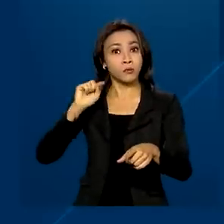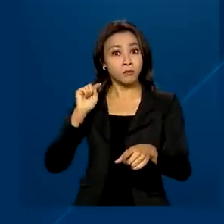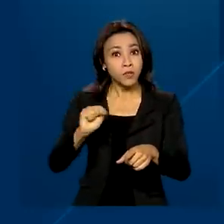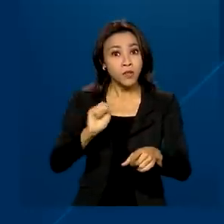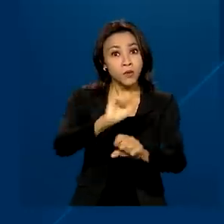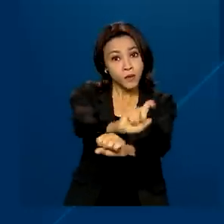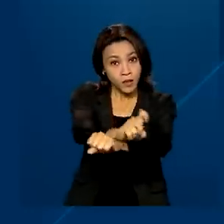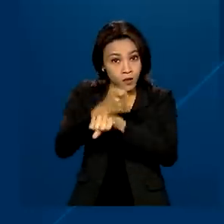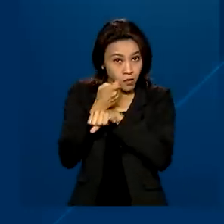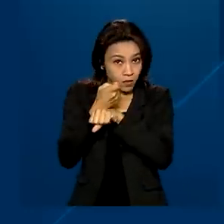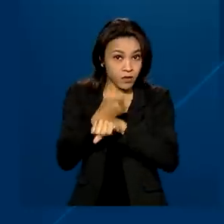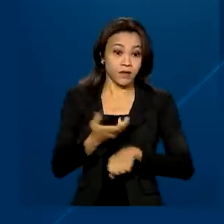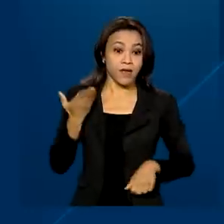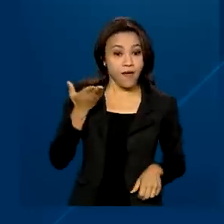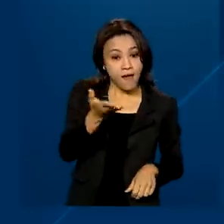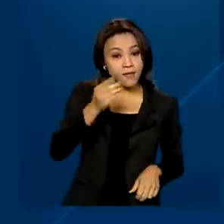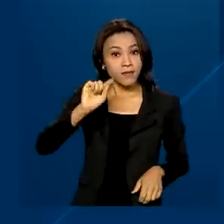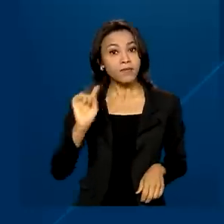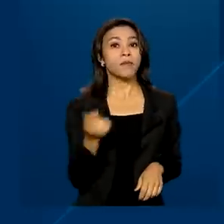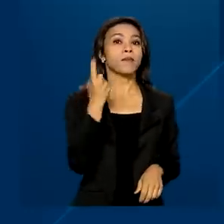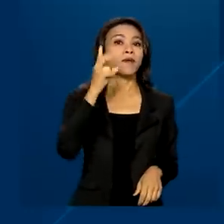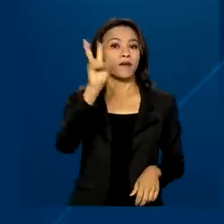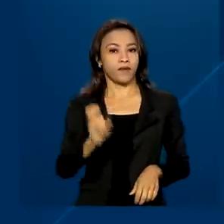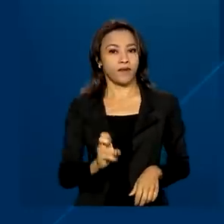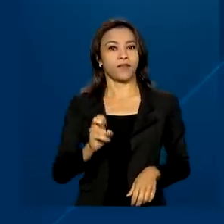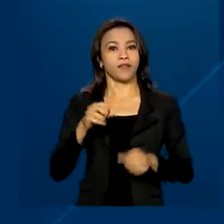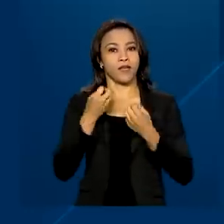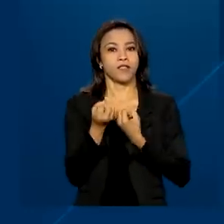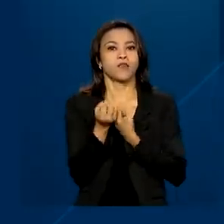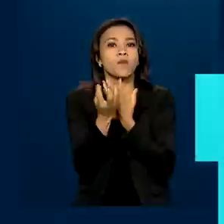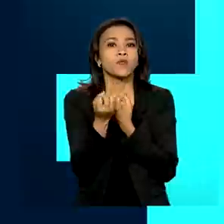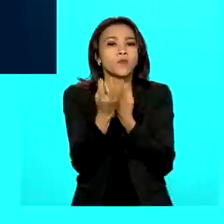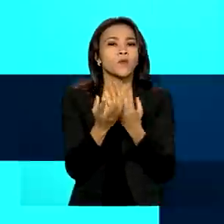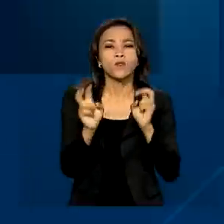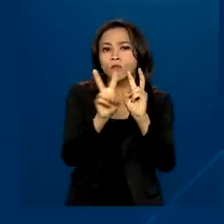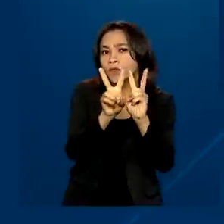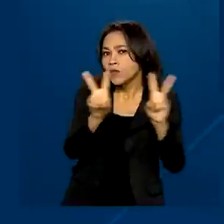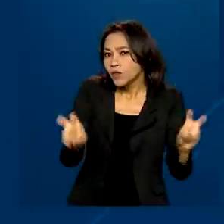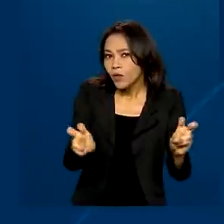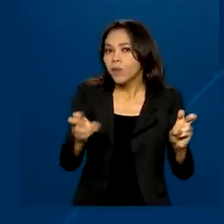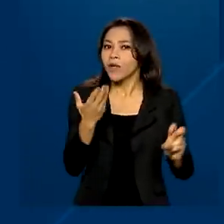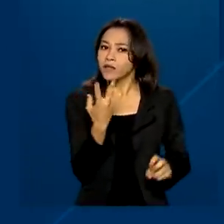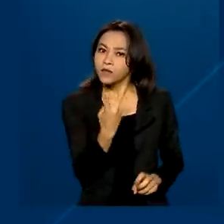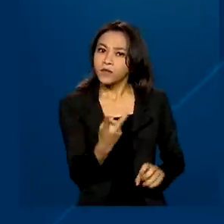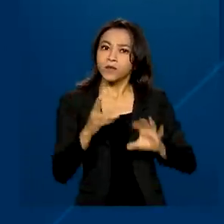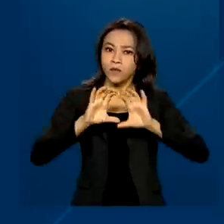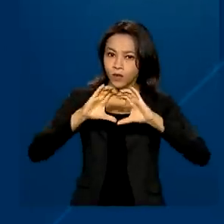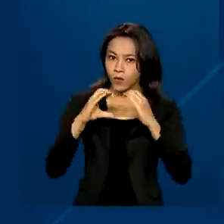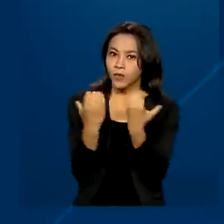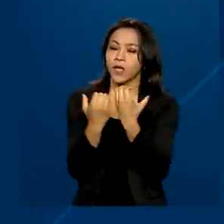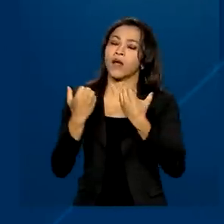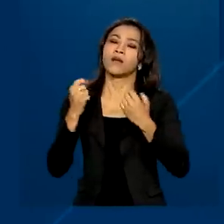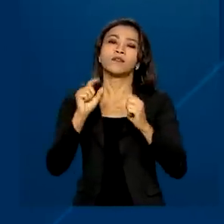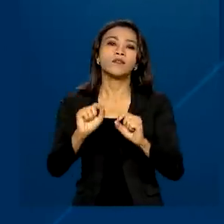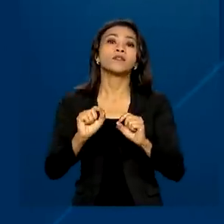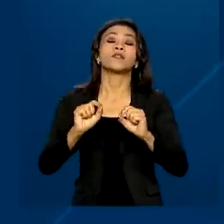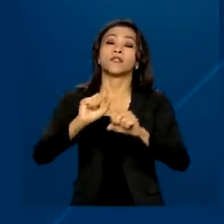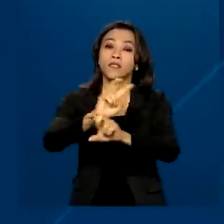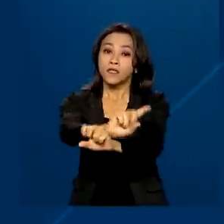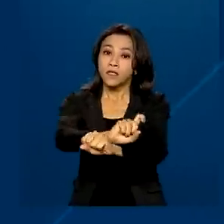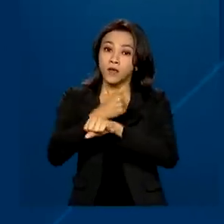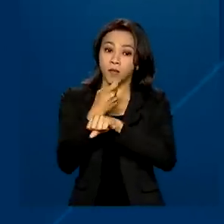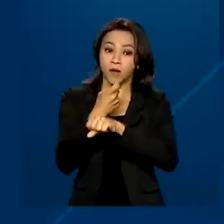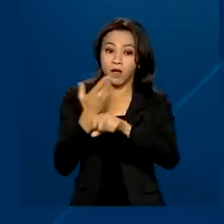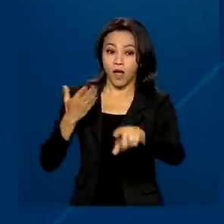Esta é a primeira vez que estão sendo levantados dados sobre as comunidades quilombolas. Até o momento, em 2,3